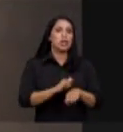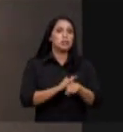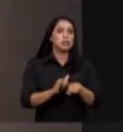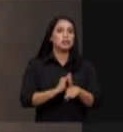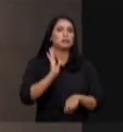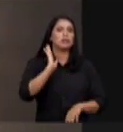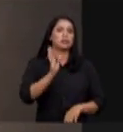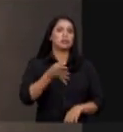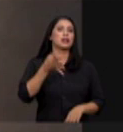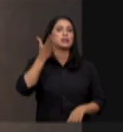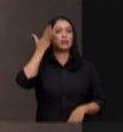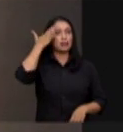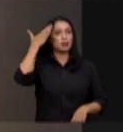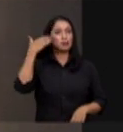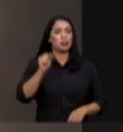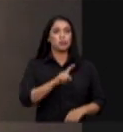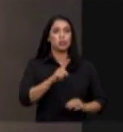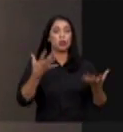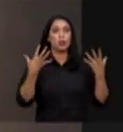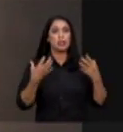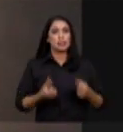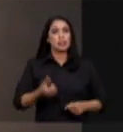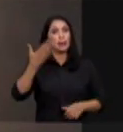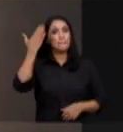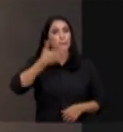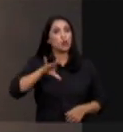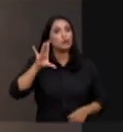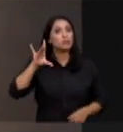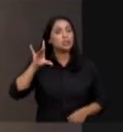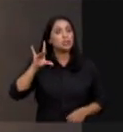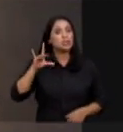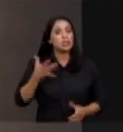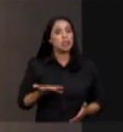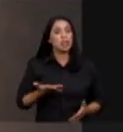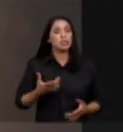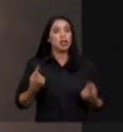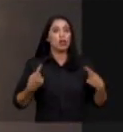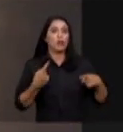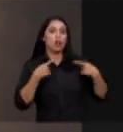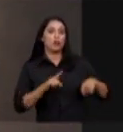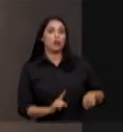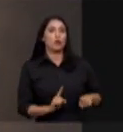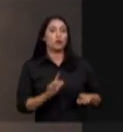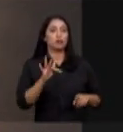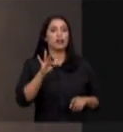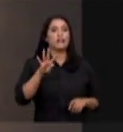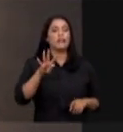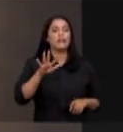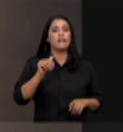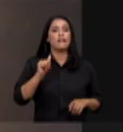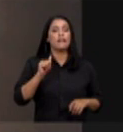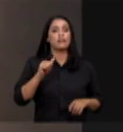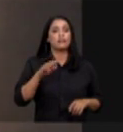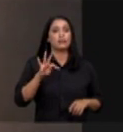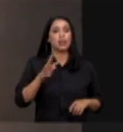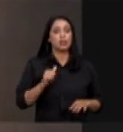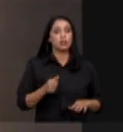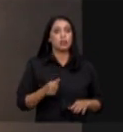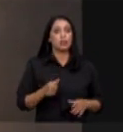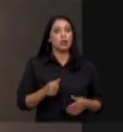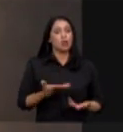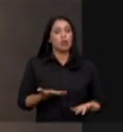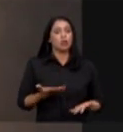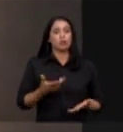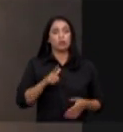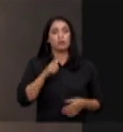conhecida. Ao invés de aceitar as evidências científicas, combate os fatos. No jargão popular, dão murros em